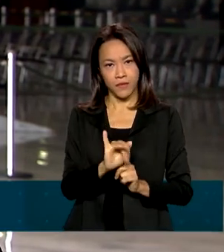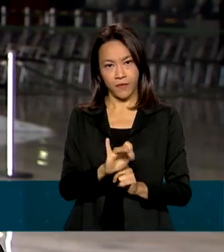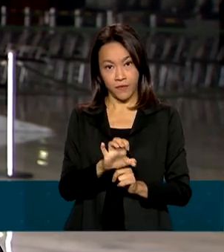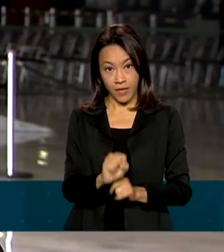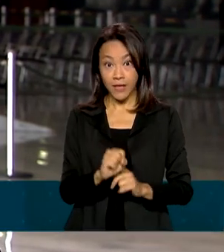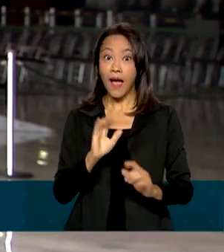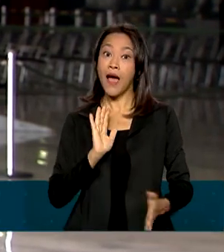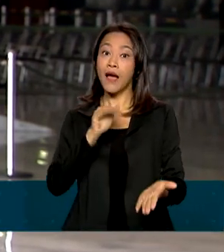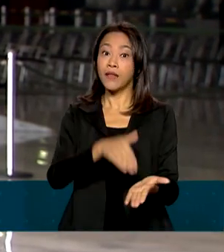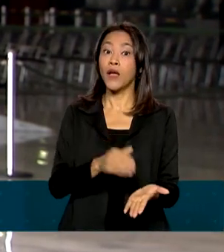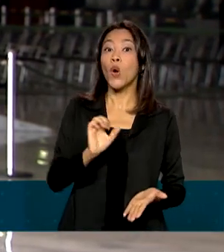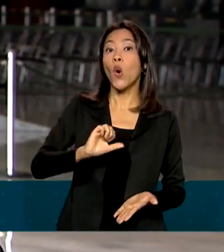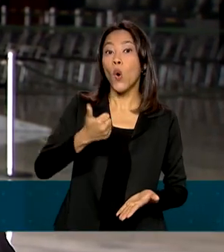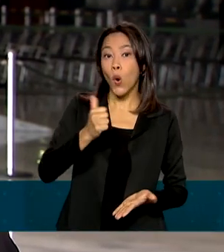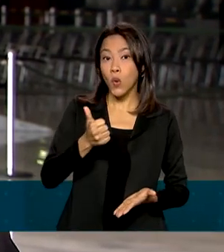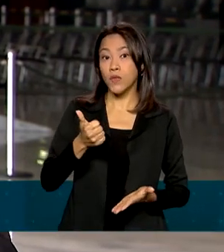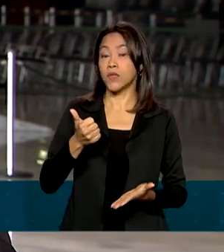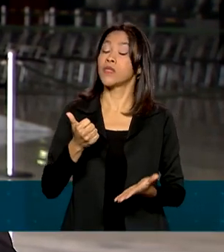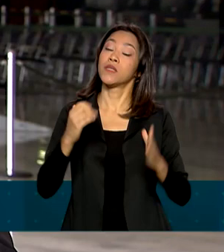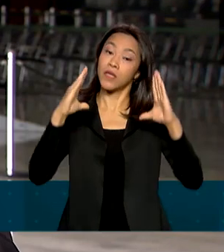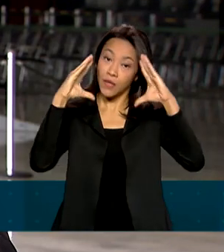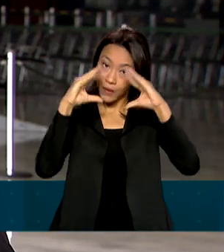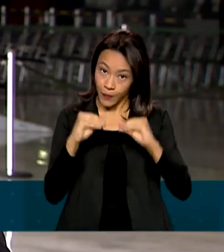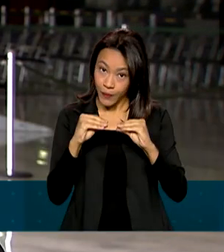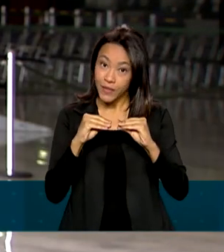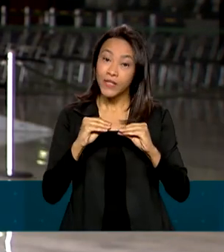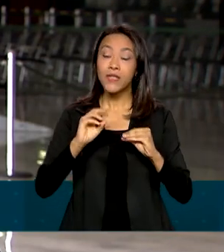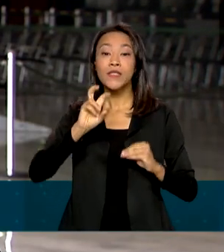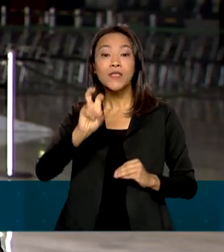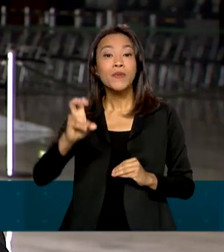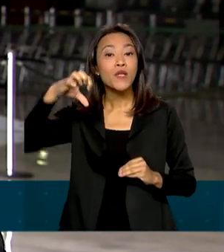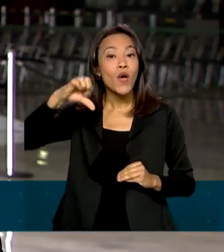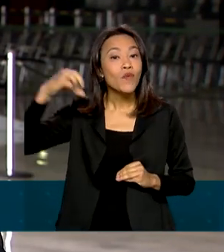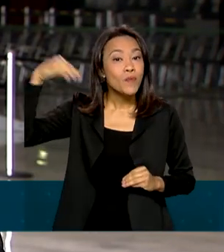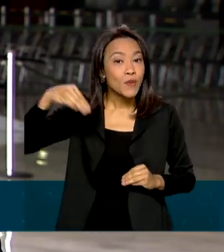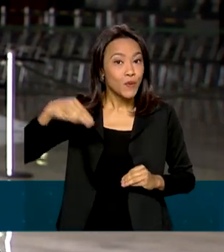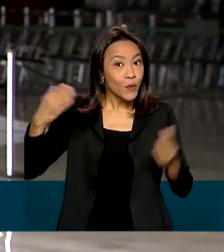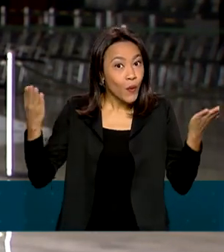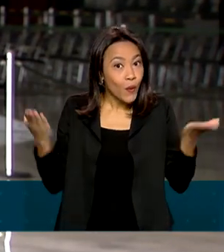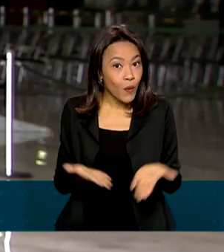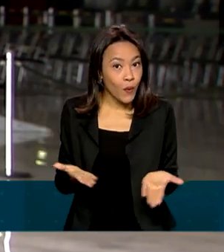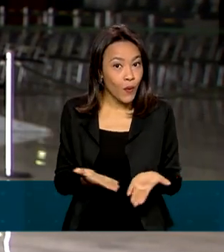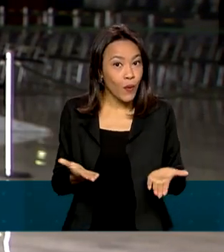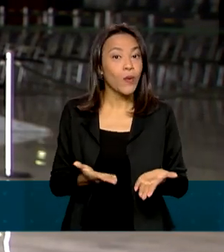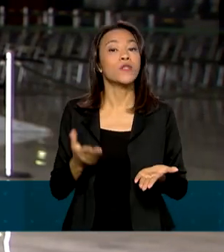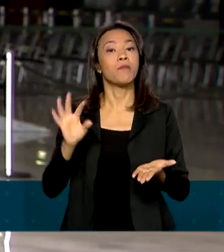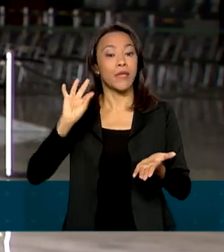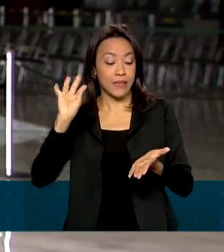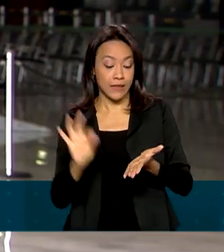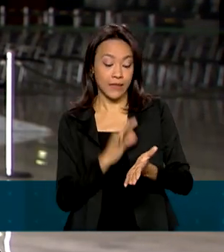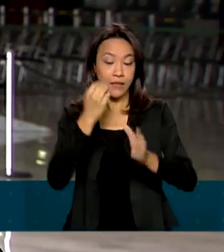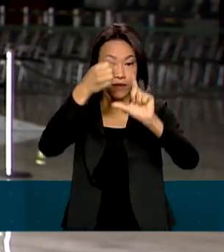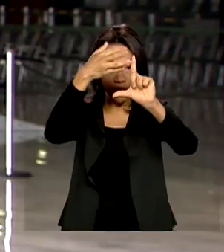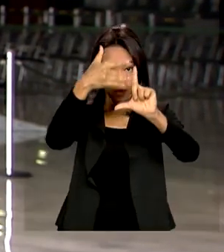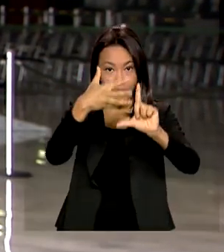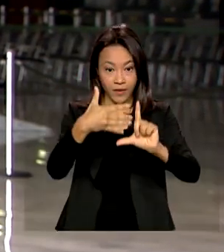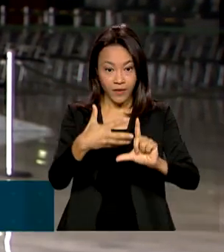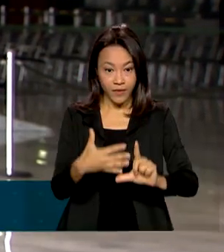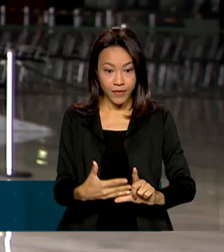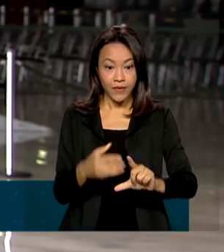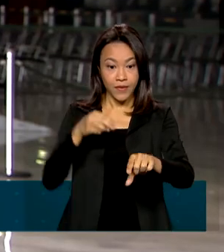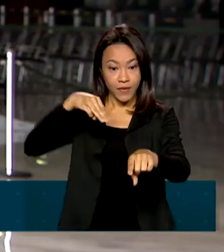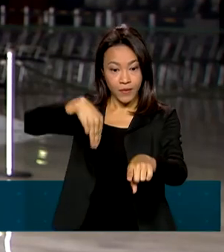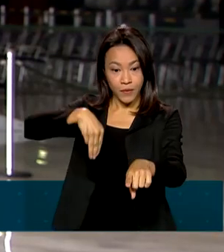23h59min de hoje para se inscreverem aí no portal acessounico.mec